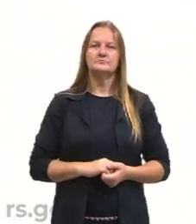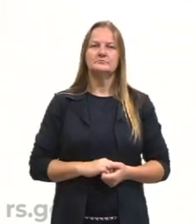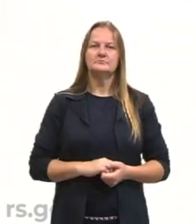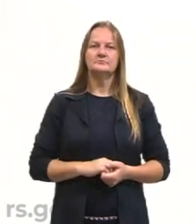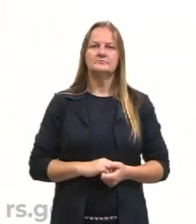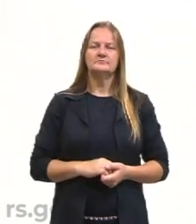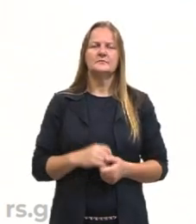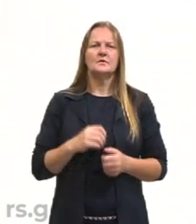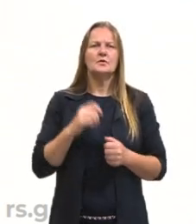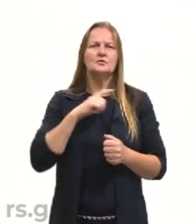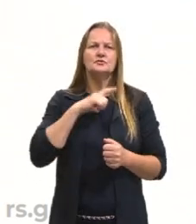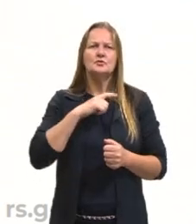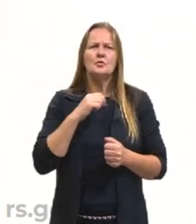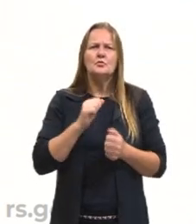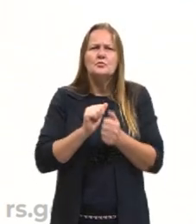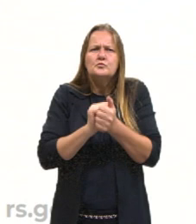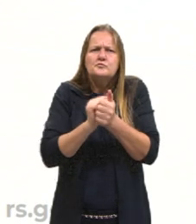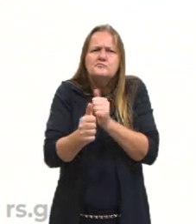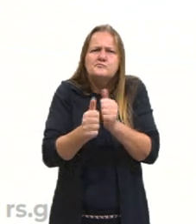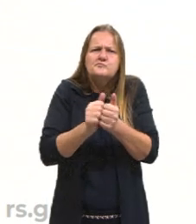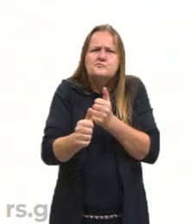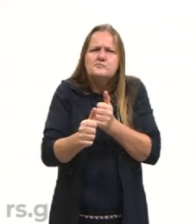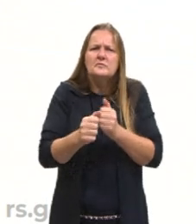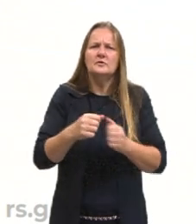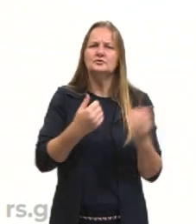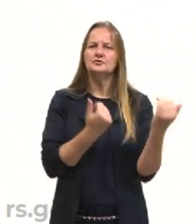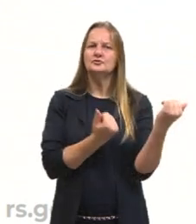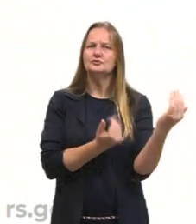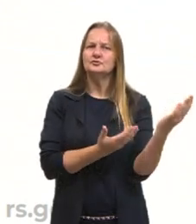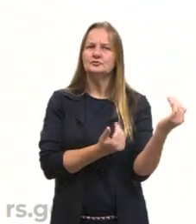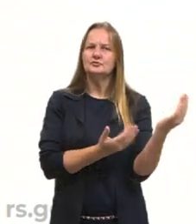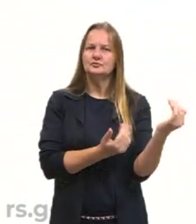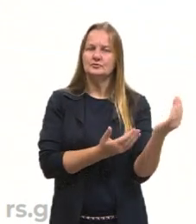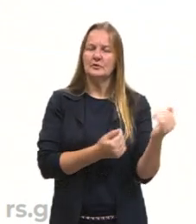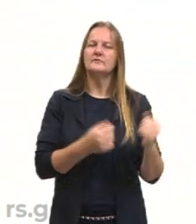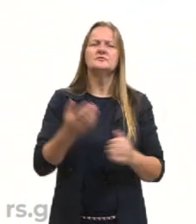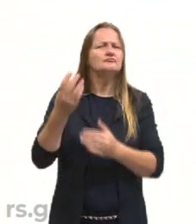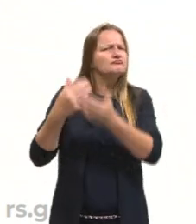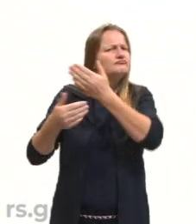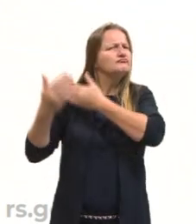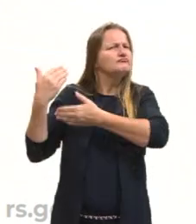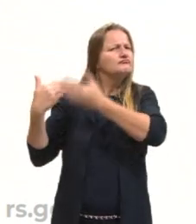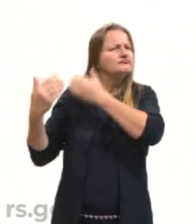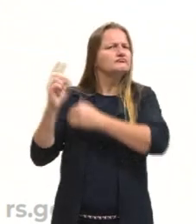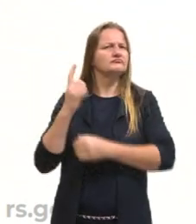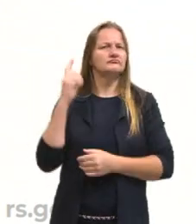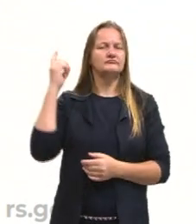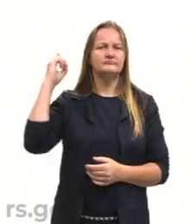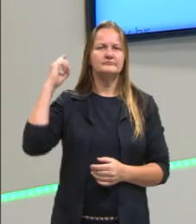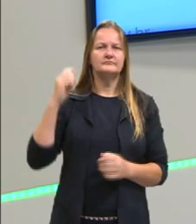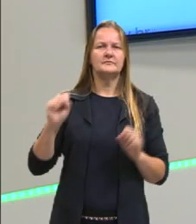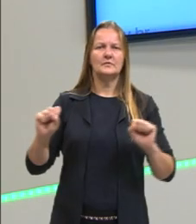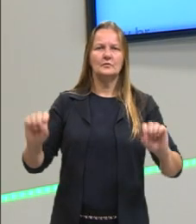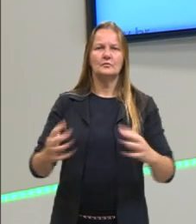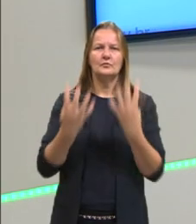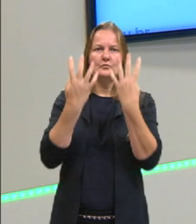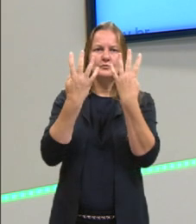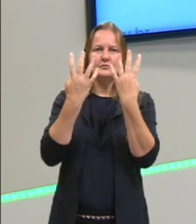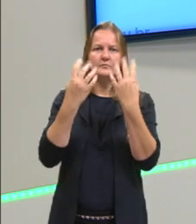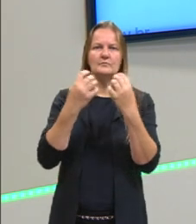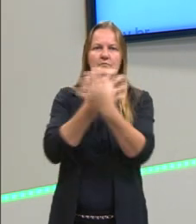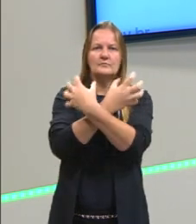era um atleta, como a maioria dos jovens da sua época. Vocês lembram, né, Atenas e Esparta, havia essa